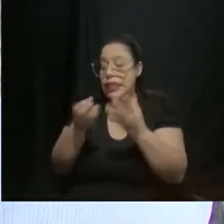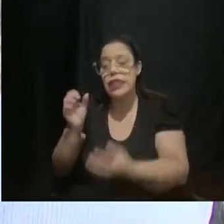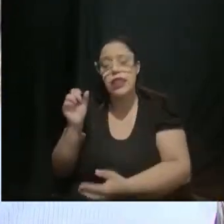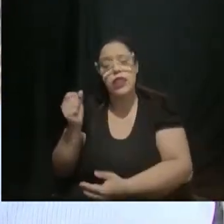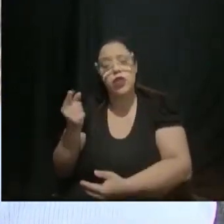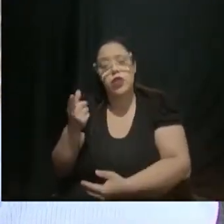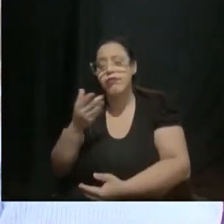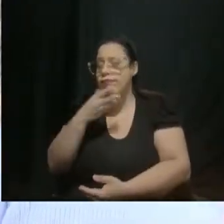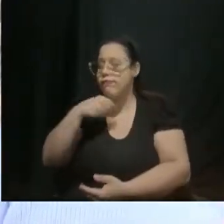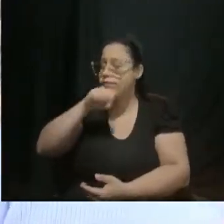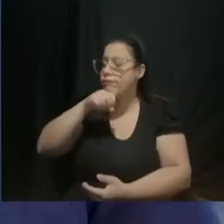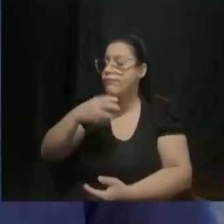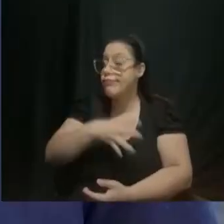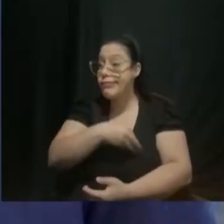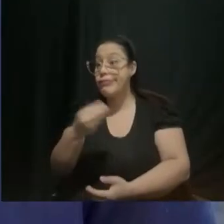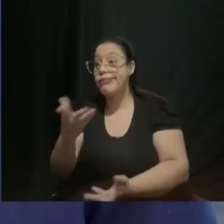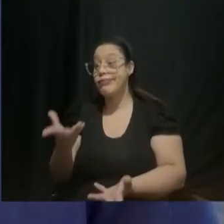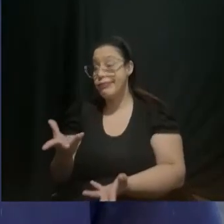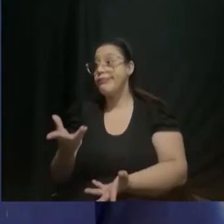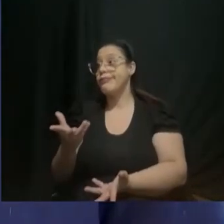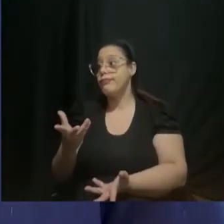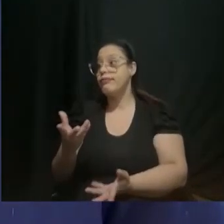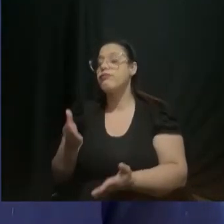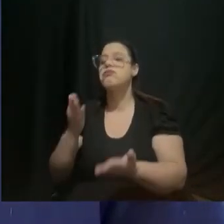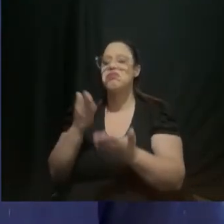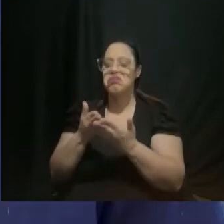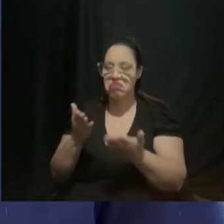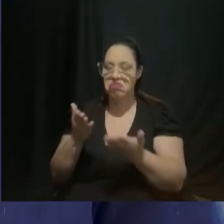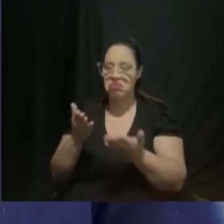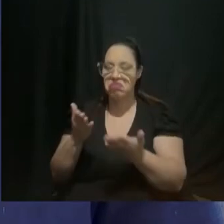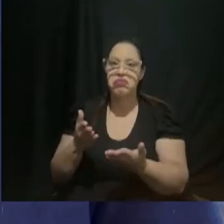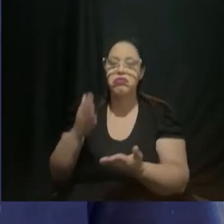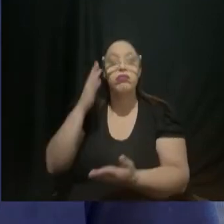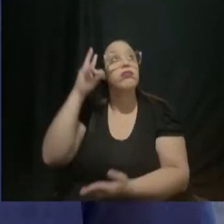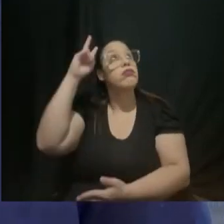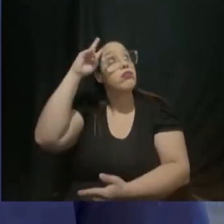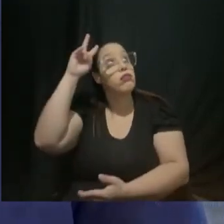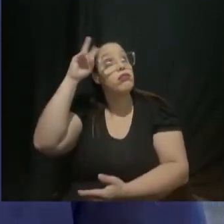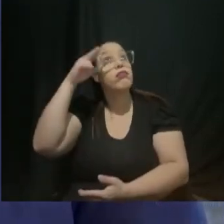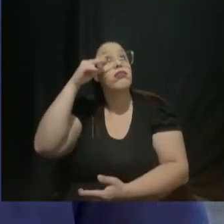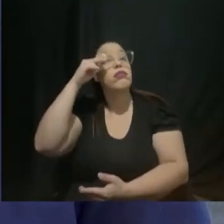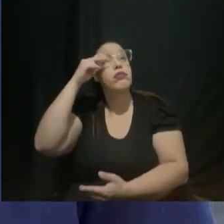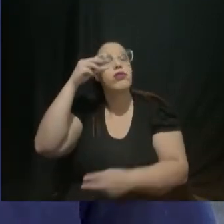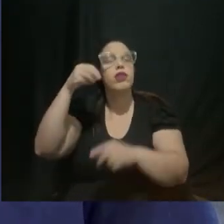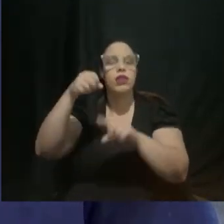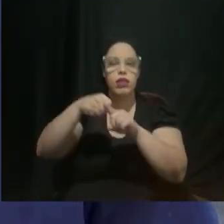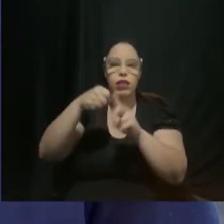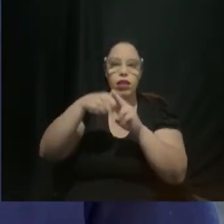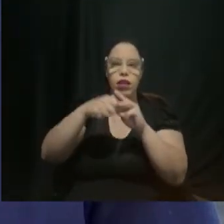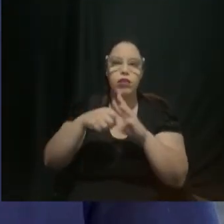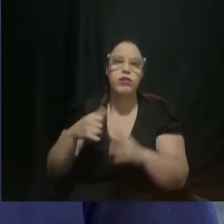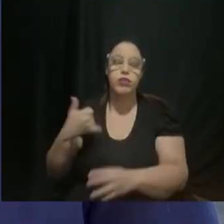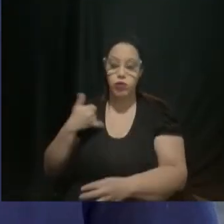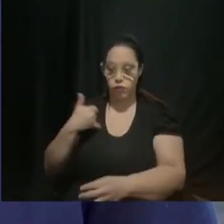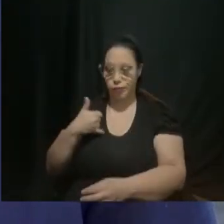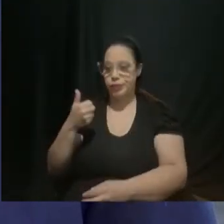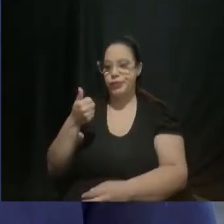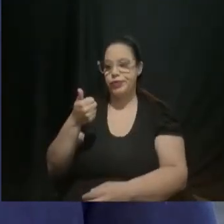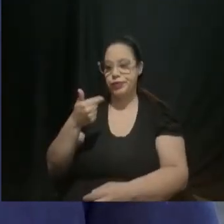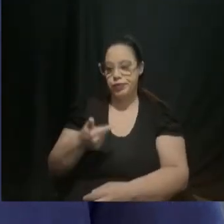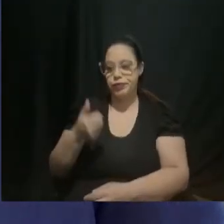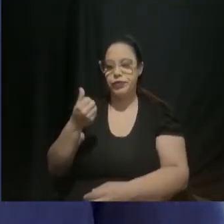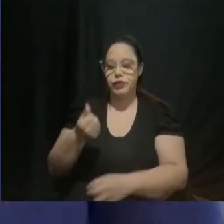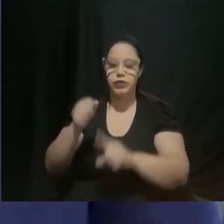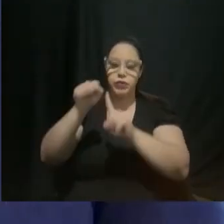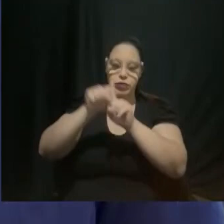acho que vale a pena Eu sempre tento lembrar ainda mais esse mês mesmo é o aniversário dele dia 26 de agosto é o aniversário dele aí é